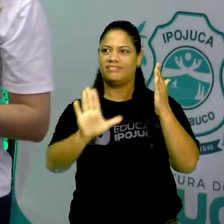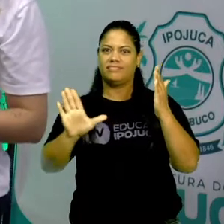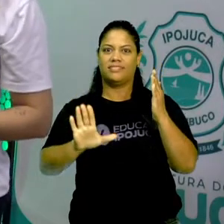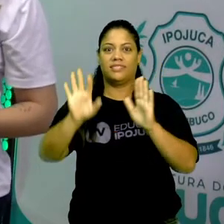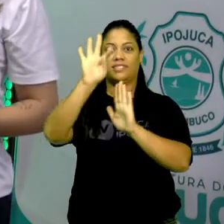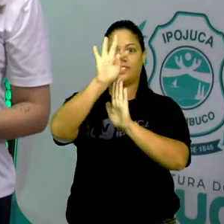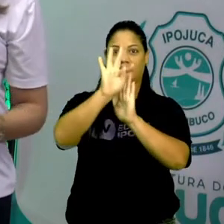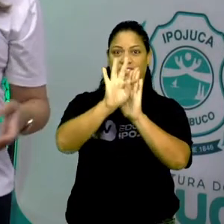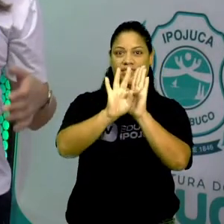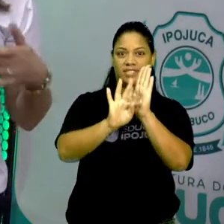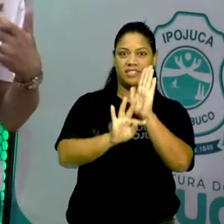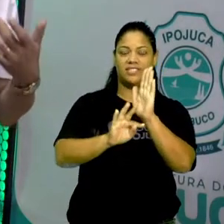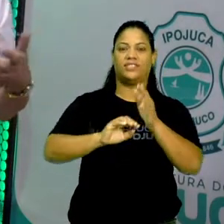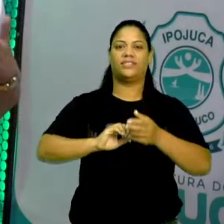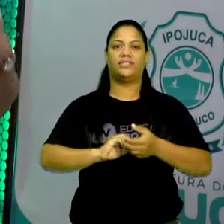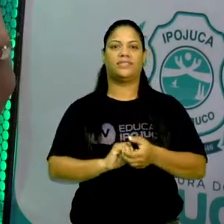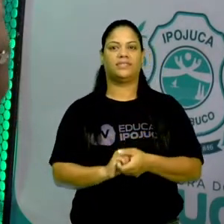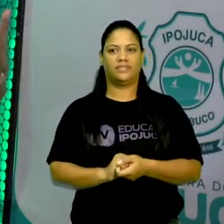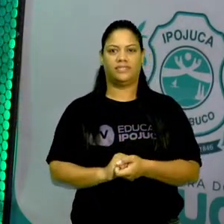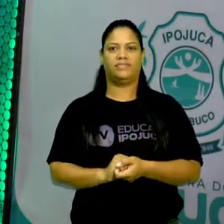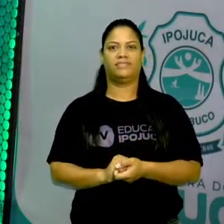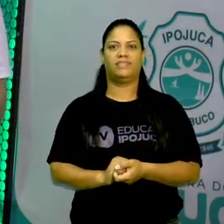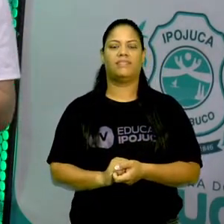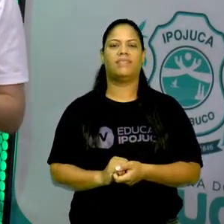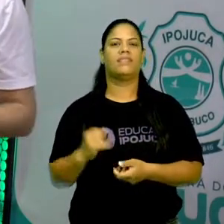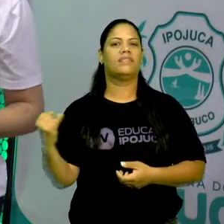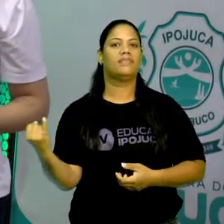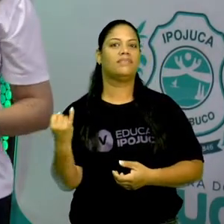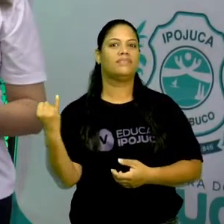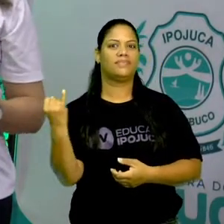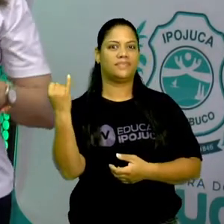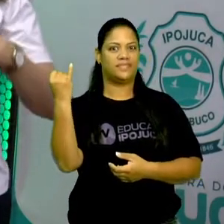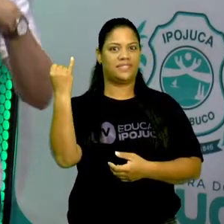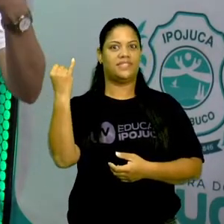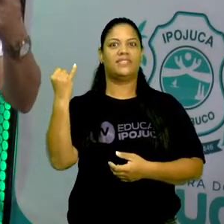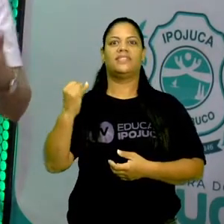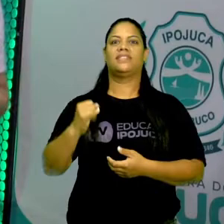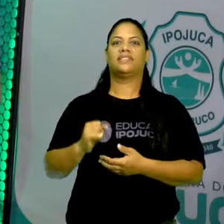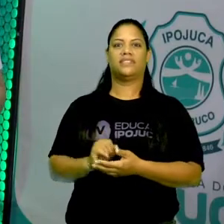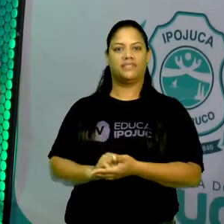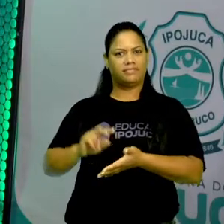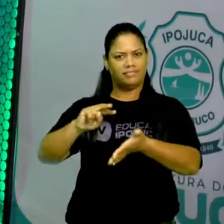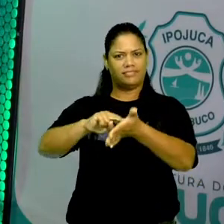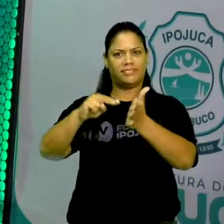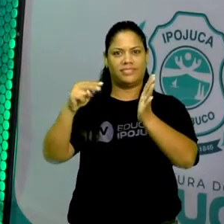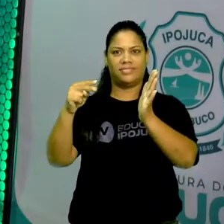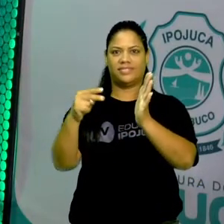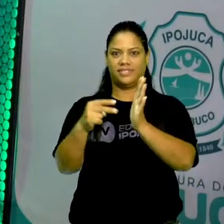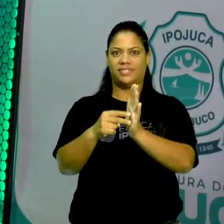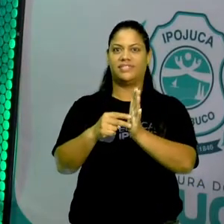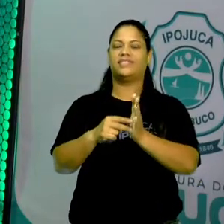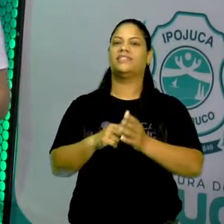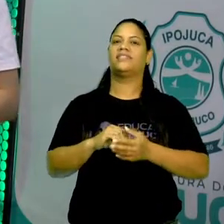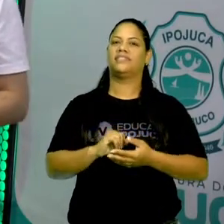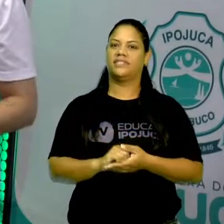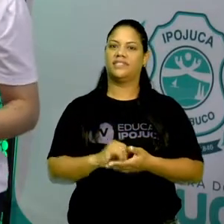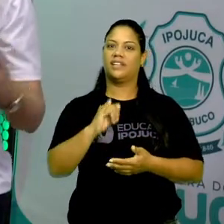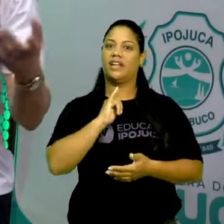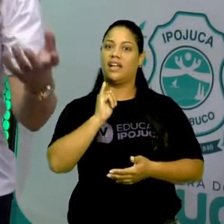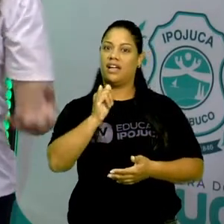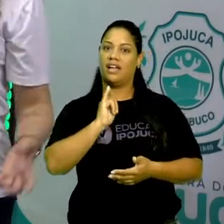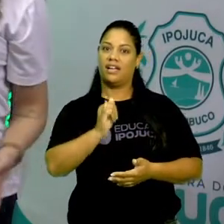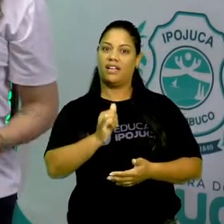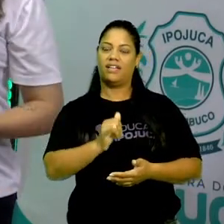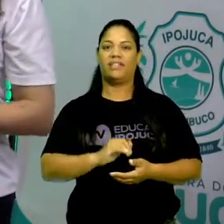textos. Esse recurso é muito importante para ressignificar o discurso. E